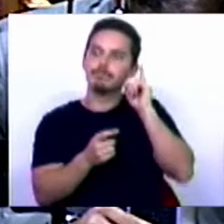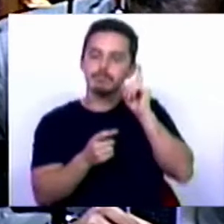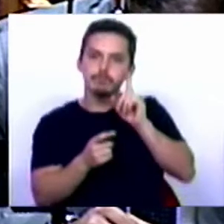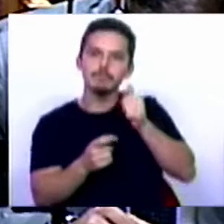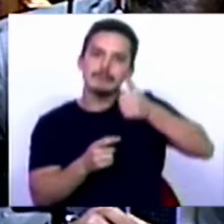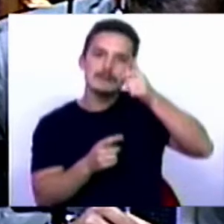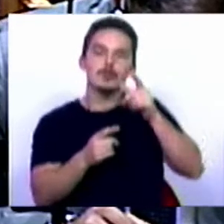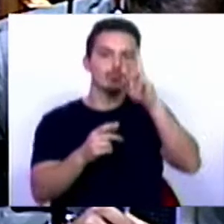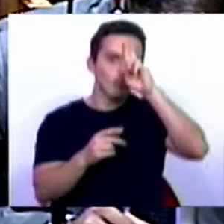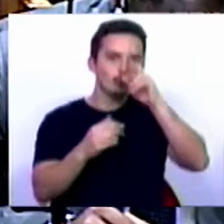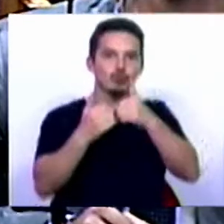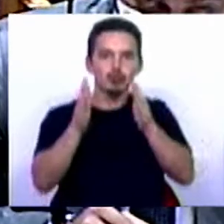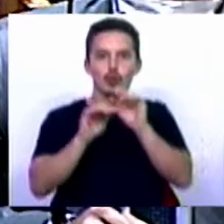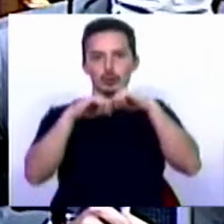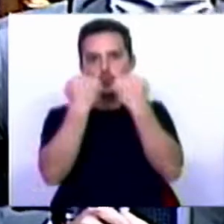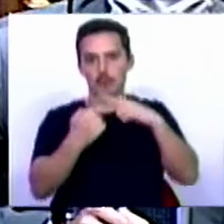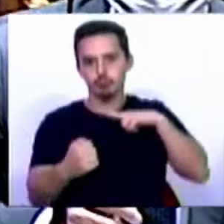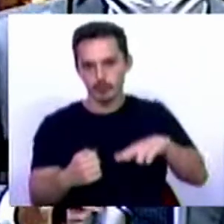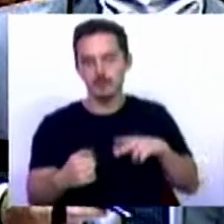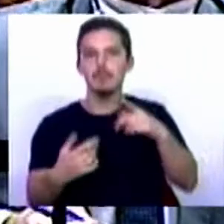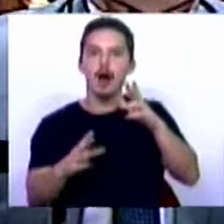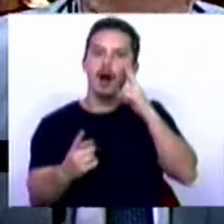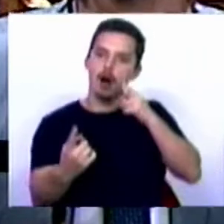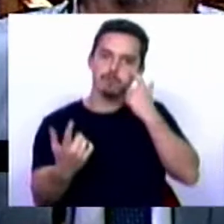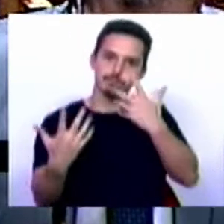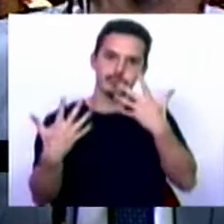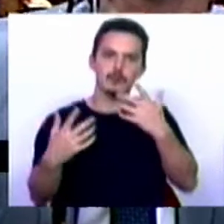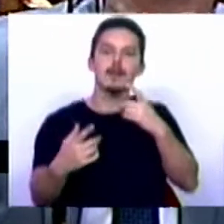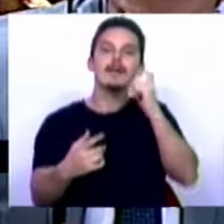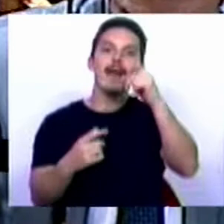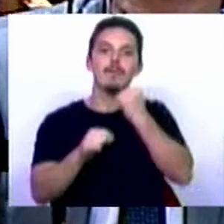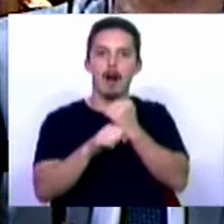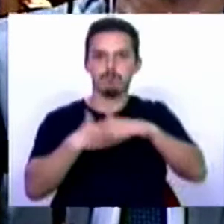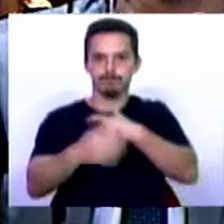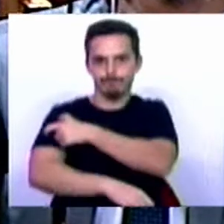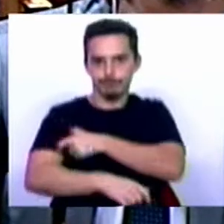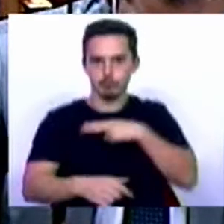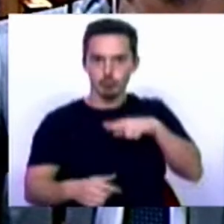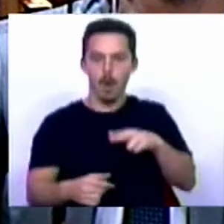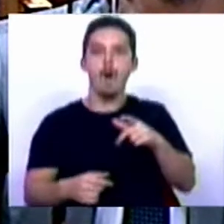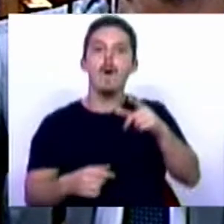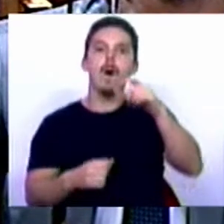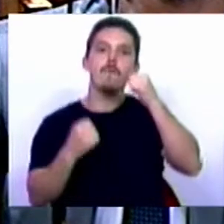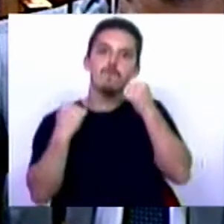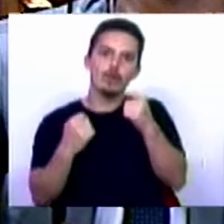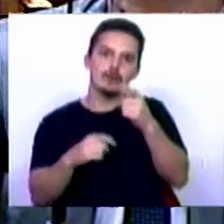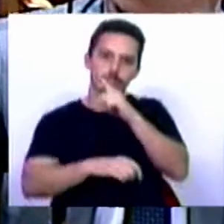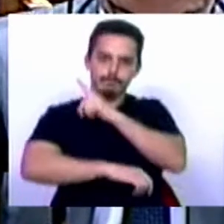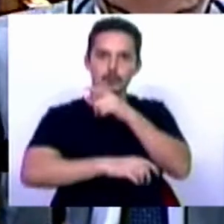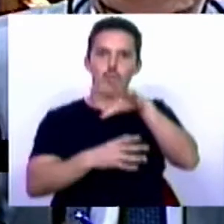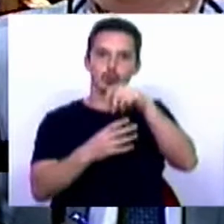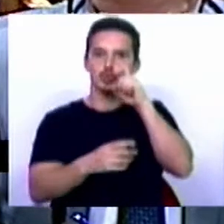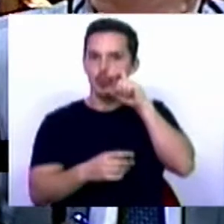é de toda a sociedade portuguesa, mas em que muito vemos a quem serve Portugal nas forças e serviços de segurança, consolidando o nosso